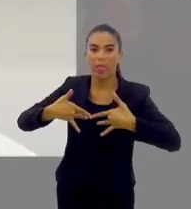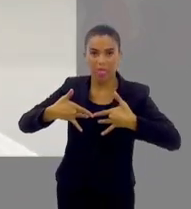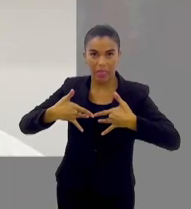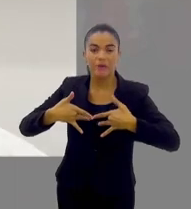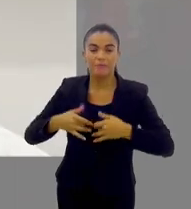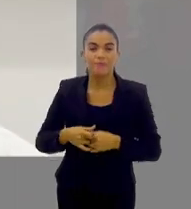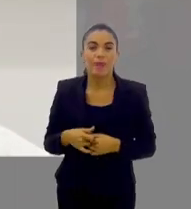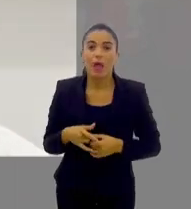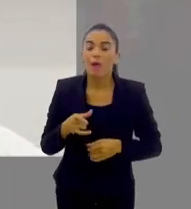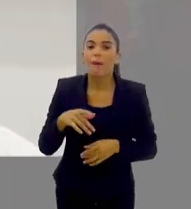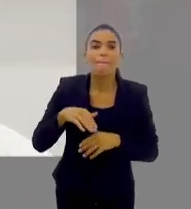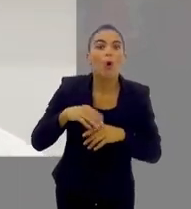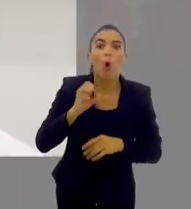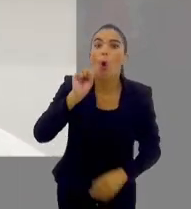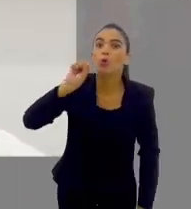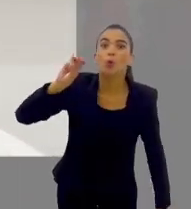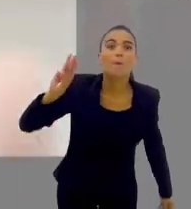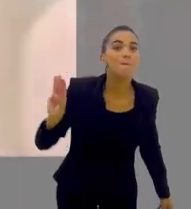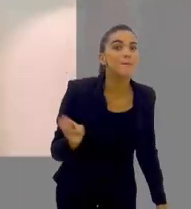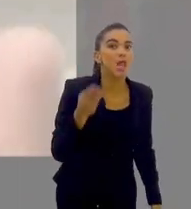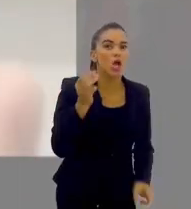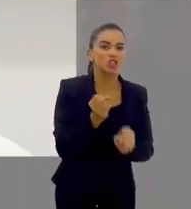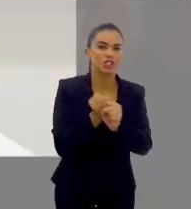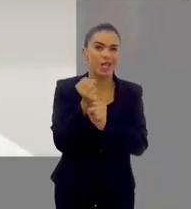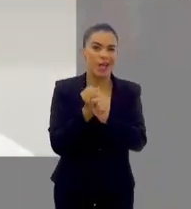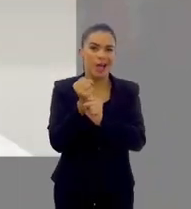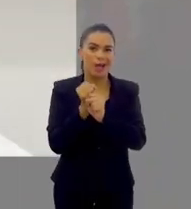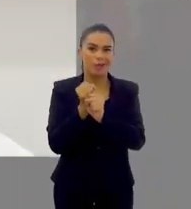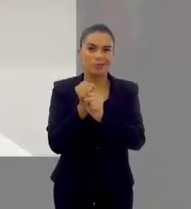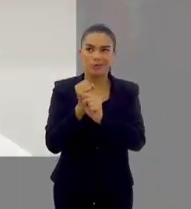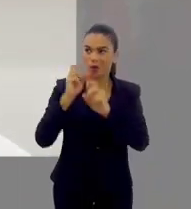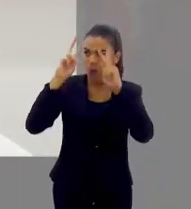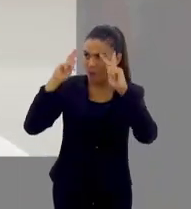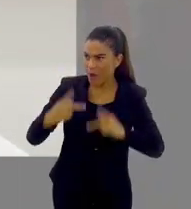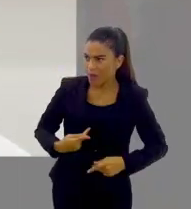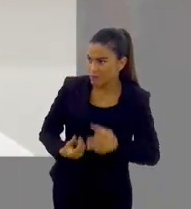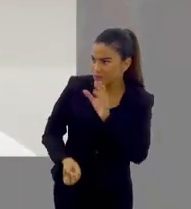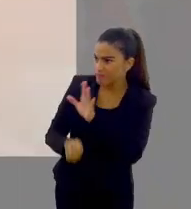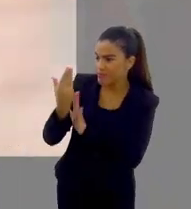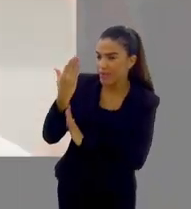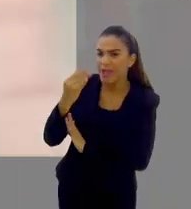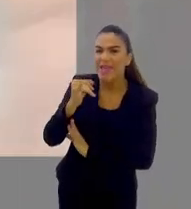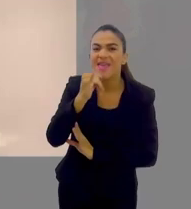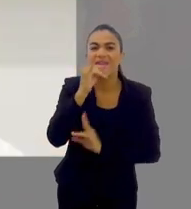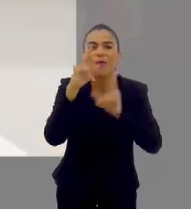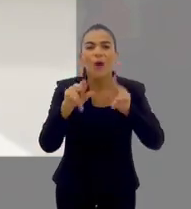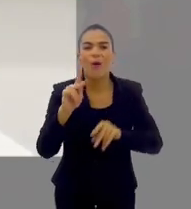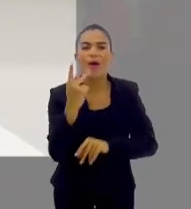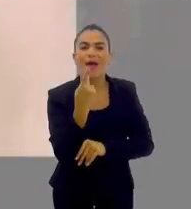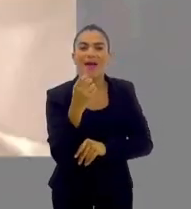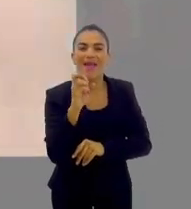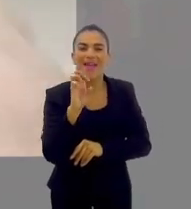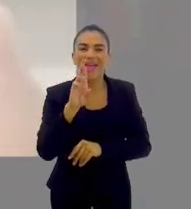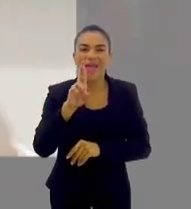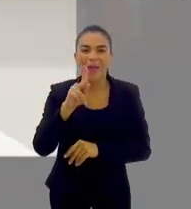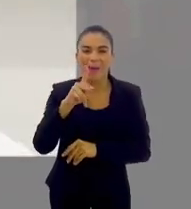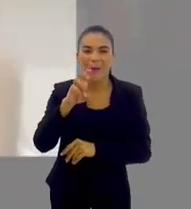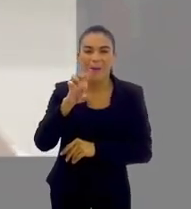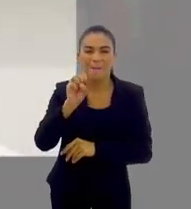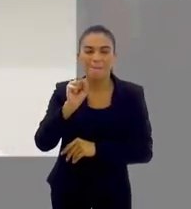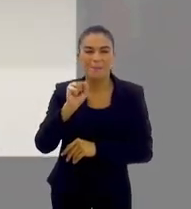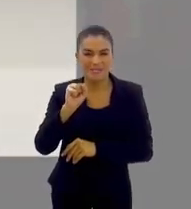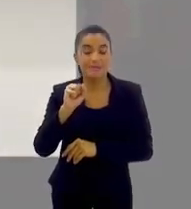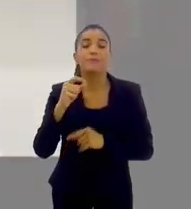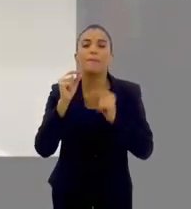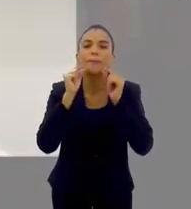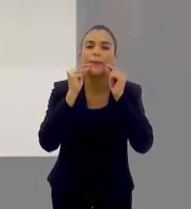vírus convivam conosco há 8 milhões de anos, desde que o ser humano, o ser humano, como, por exemplo, vírus da Herpes, né, Mas a dengue é uma exceção,